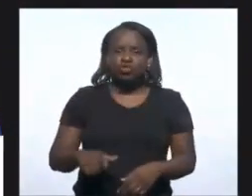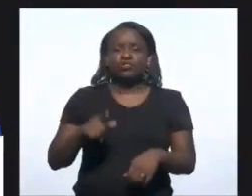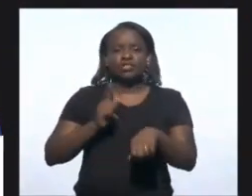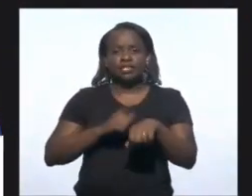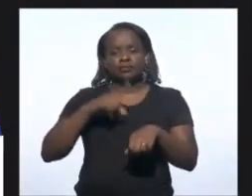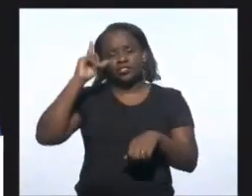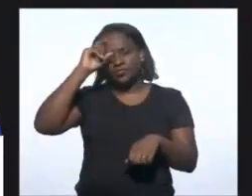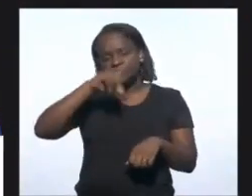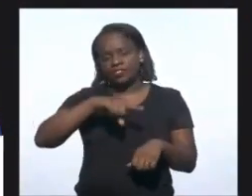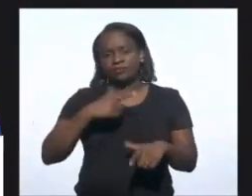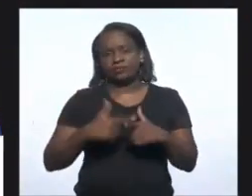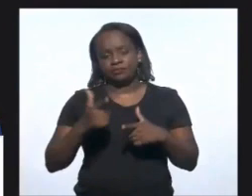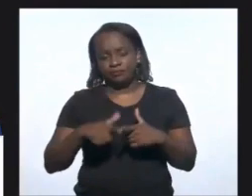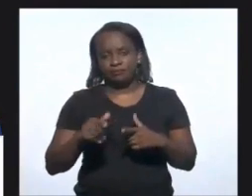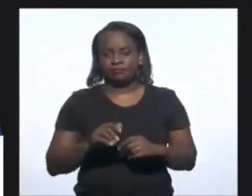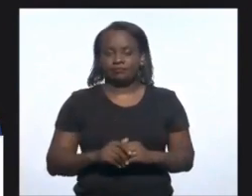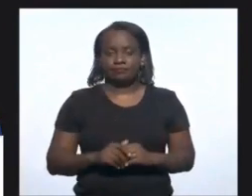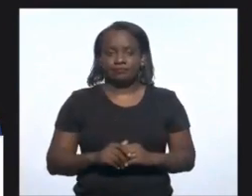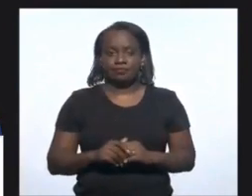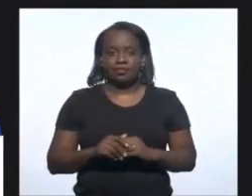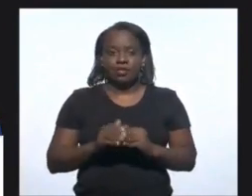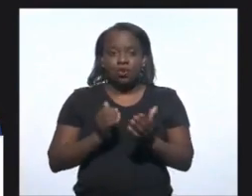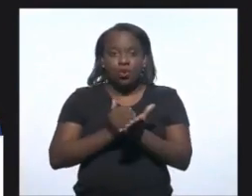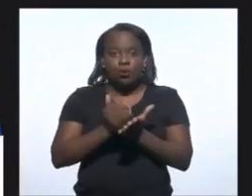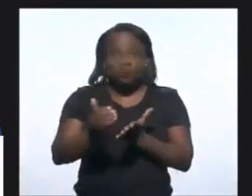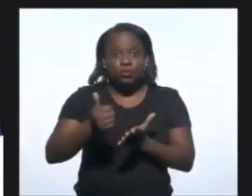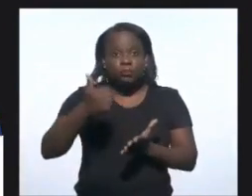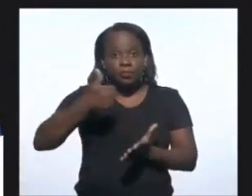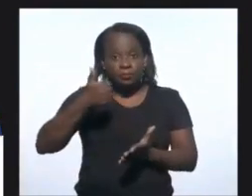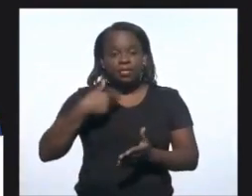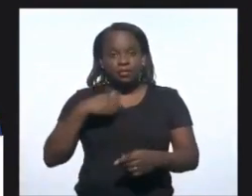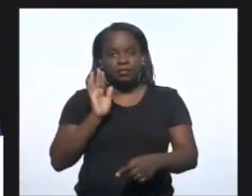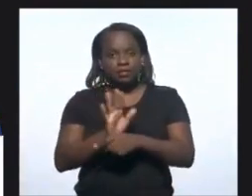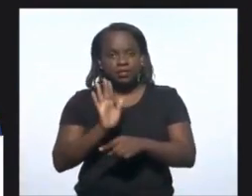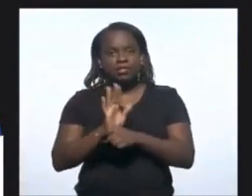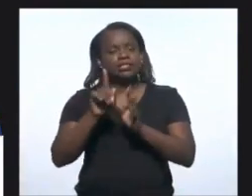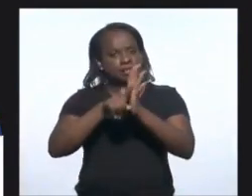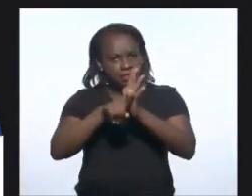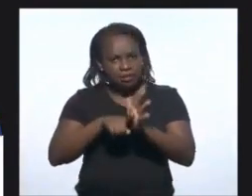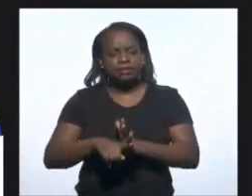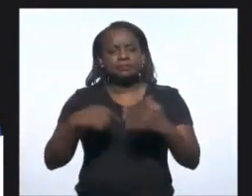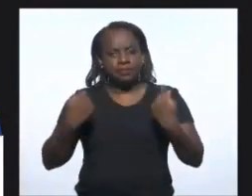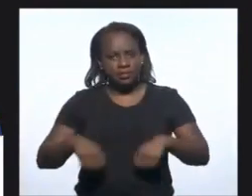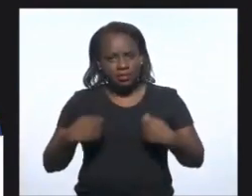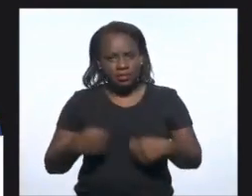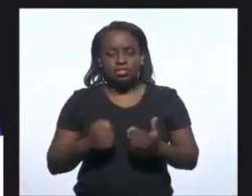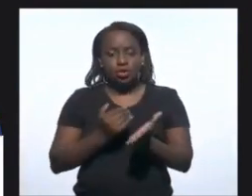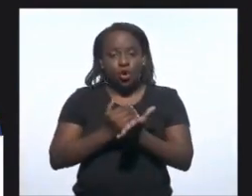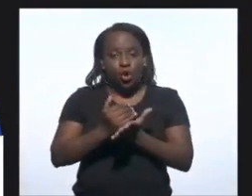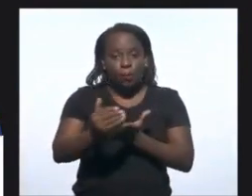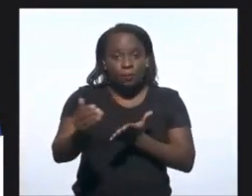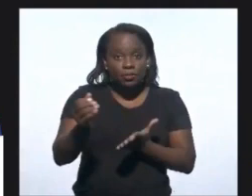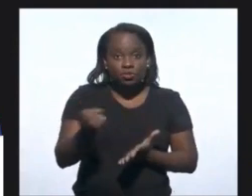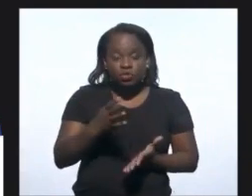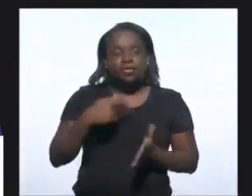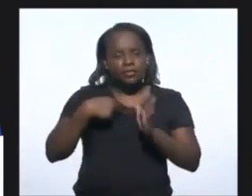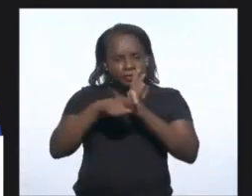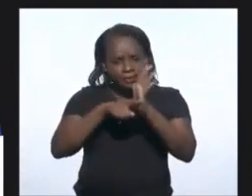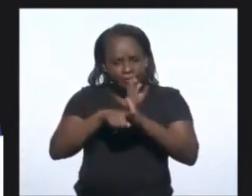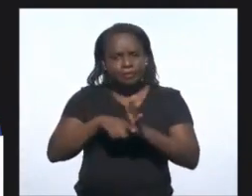complicado. Eu, desde o primeiro momento, defendi as investigações, desde o primeiro momento nós